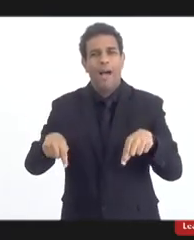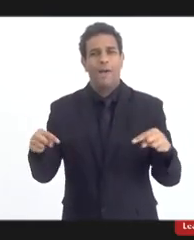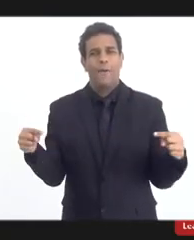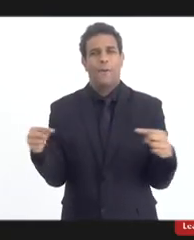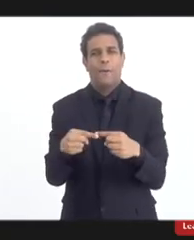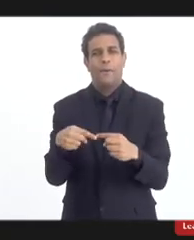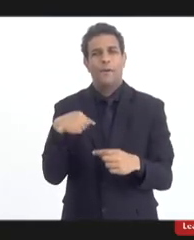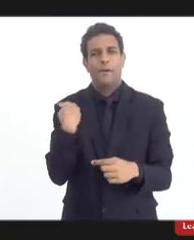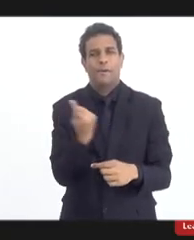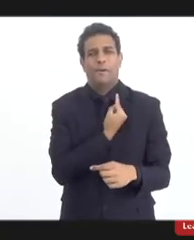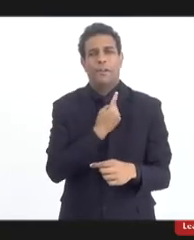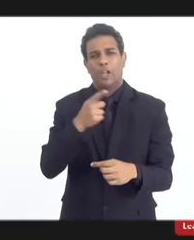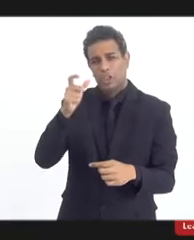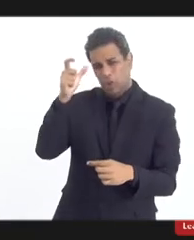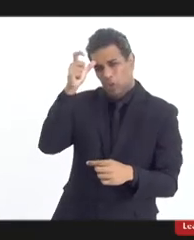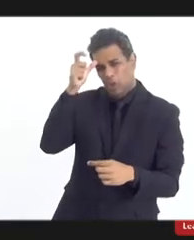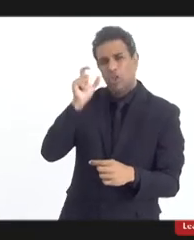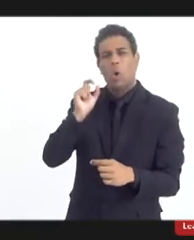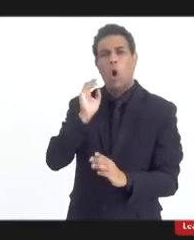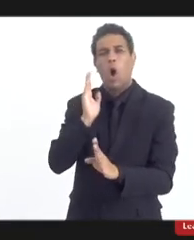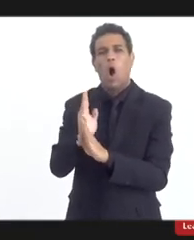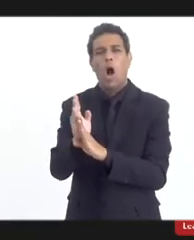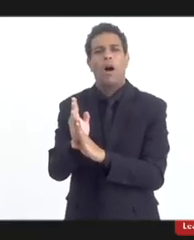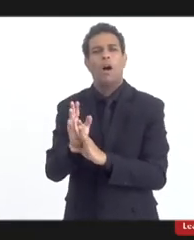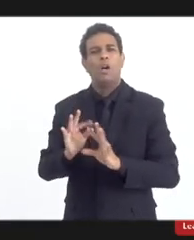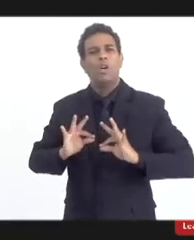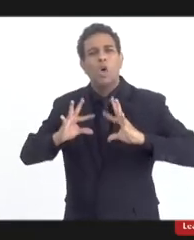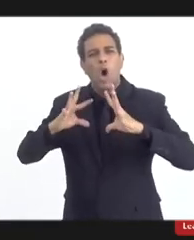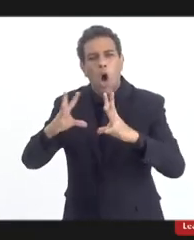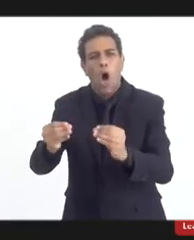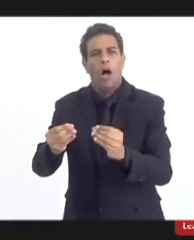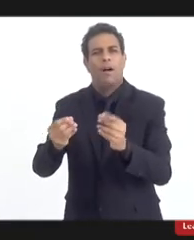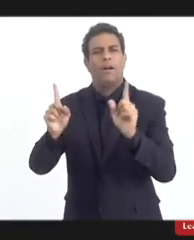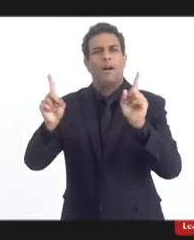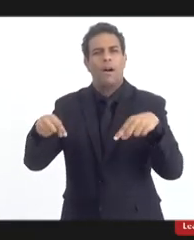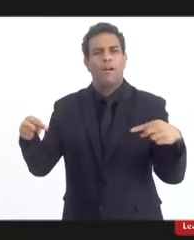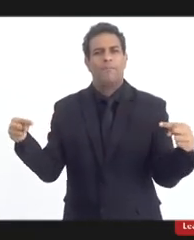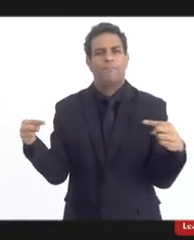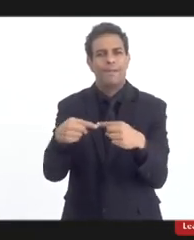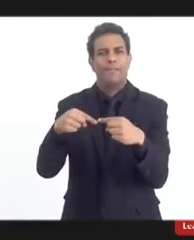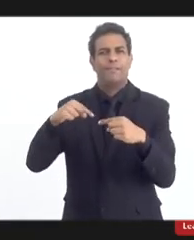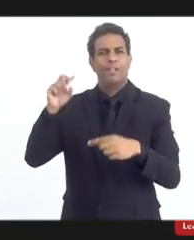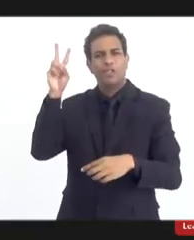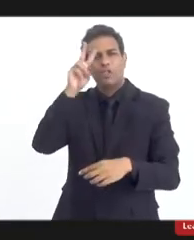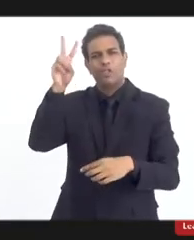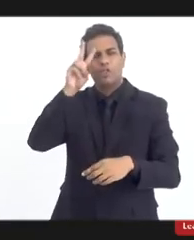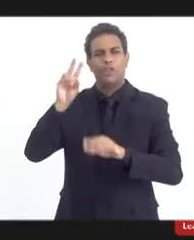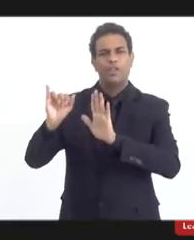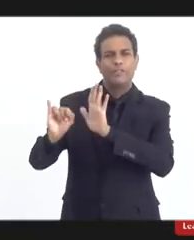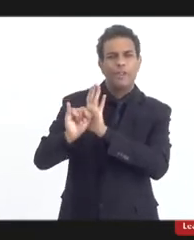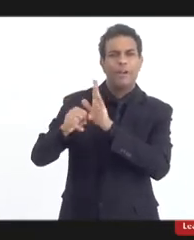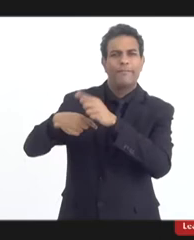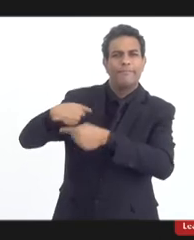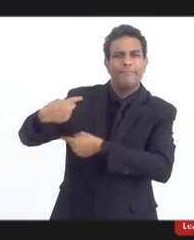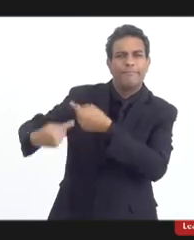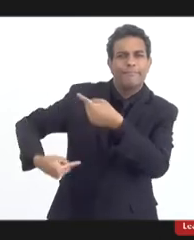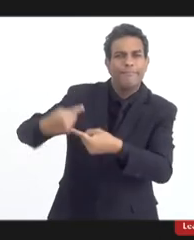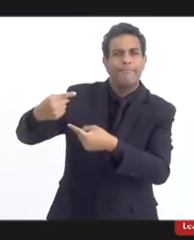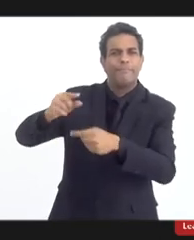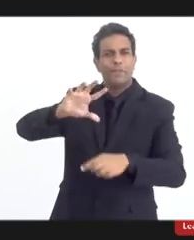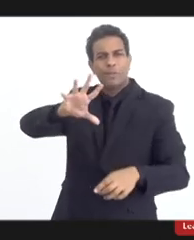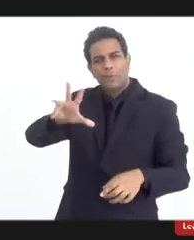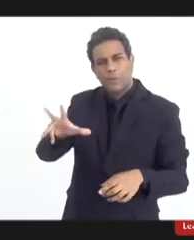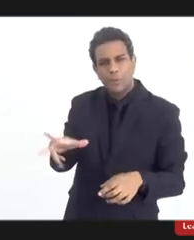O diabo é identificável. Quem é o diabo? Tudo que diz respeito à história, identidade, à presença africana